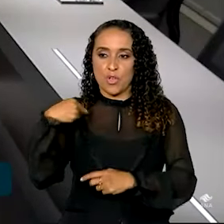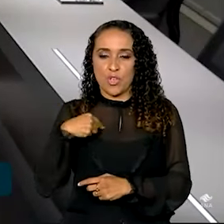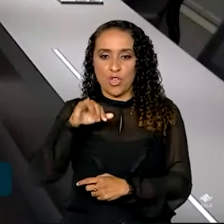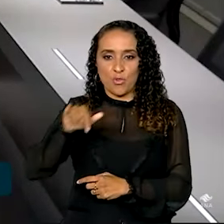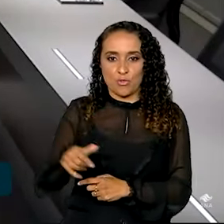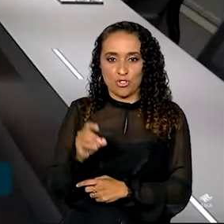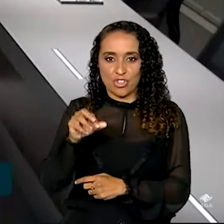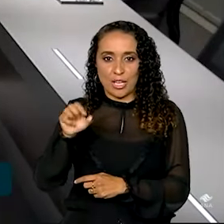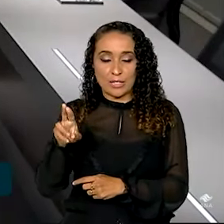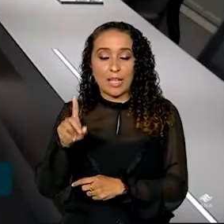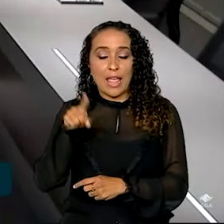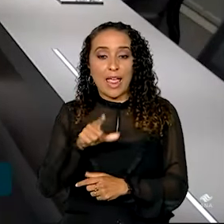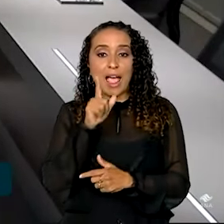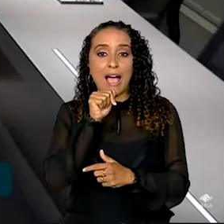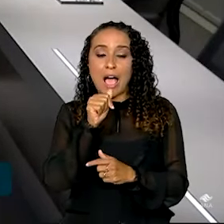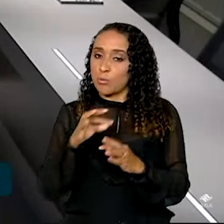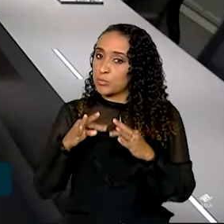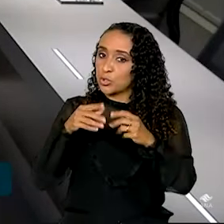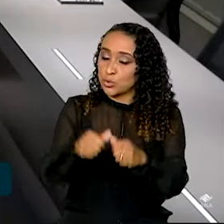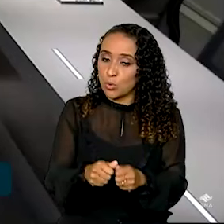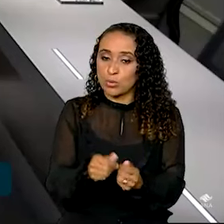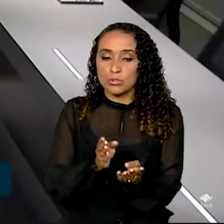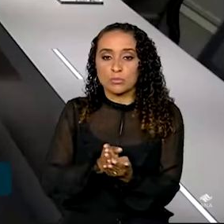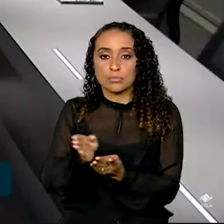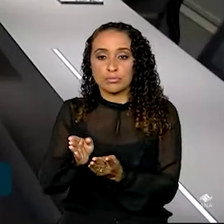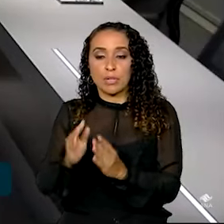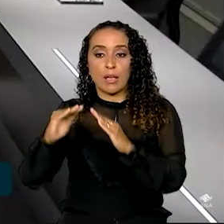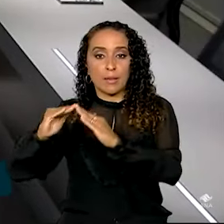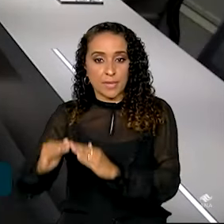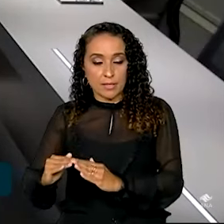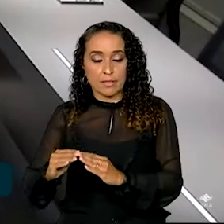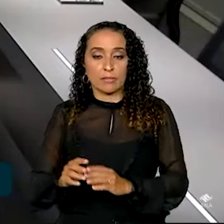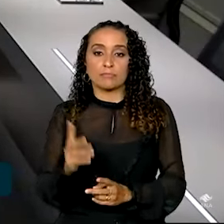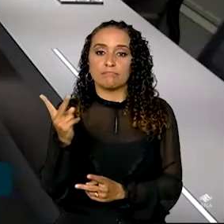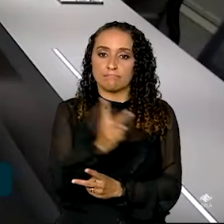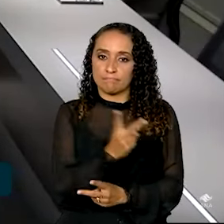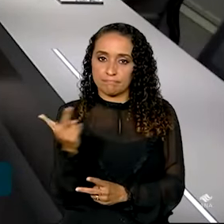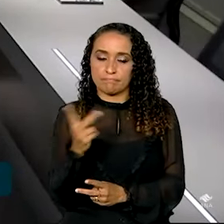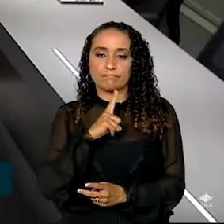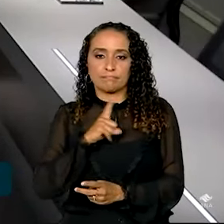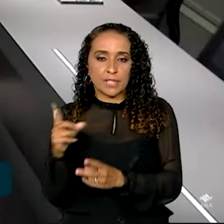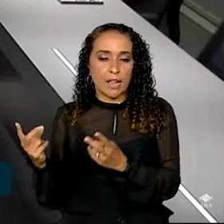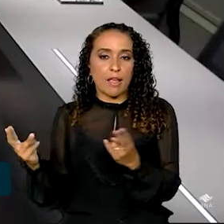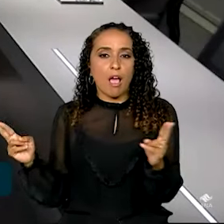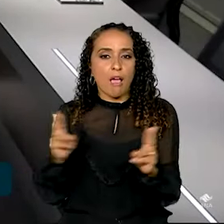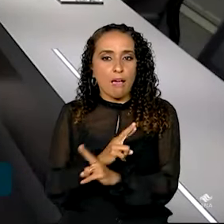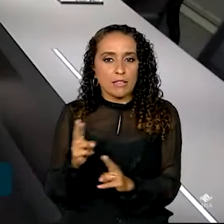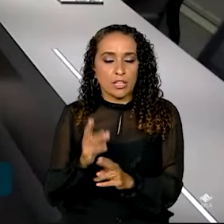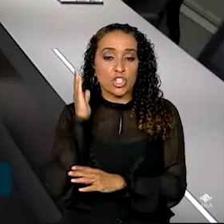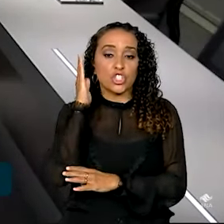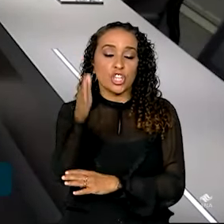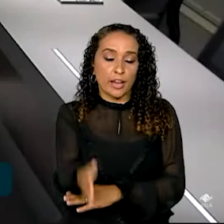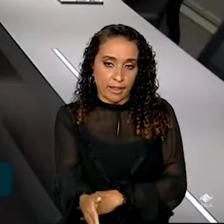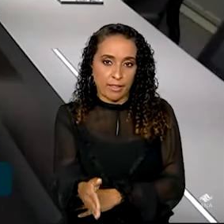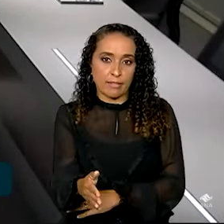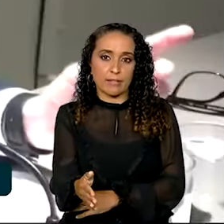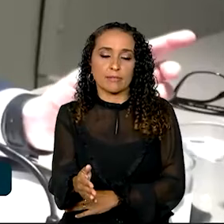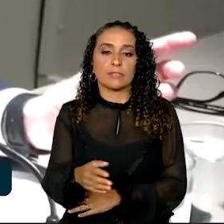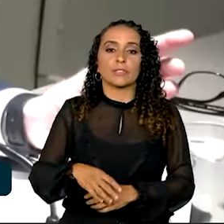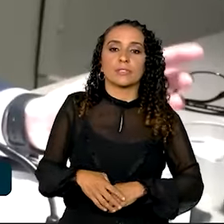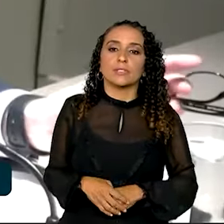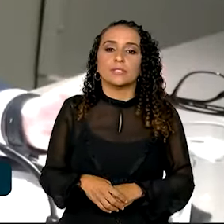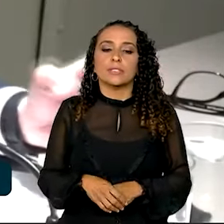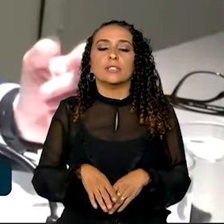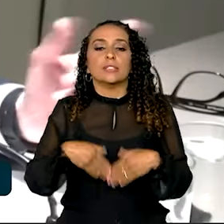eixo do água para todos e o eixo da habitação. Então isso tem correlação direta com essa transversalidade e essa agenda.